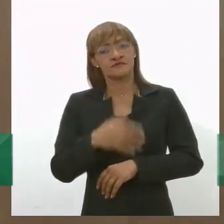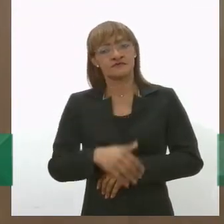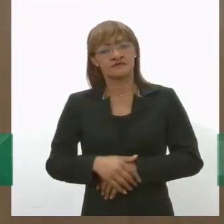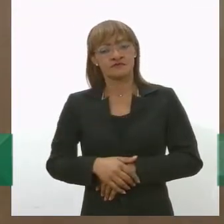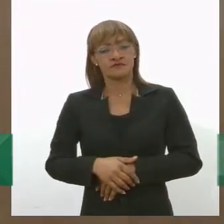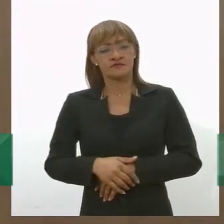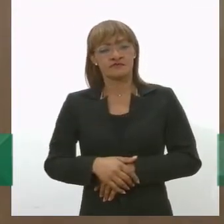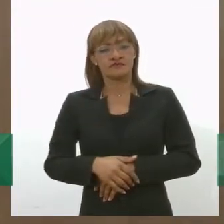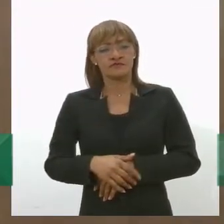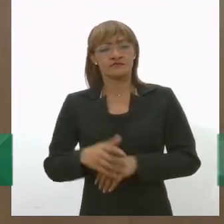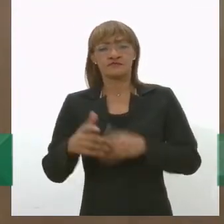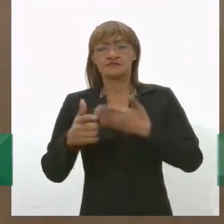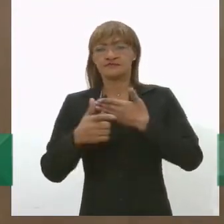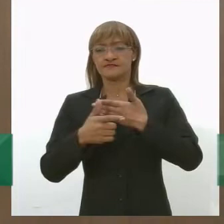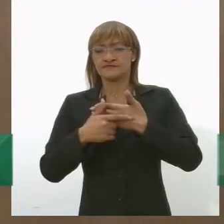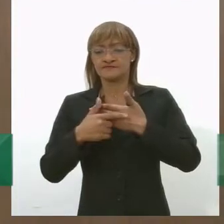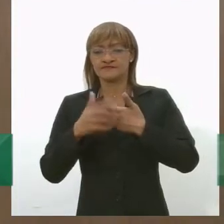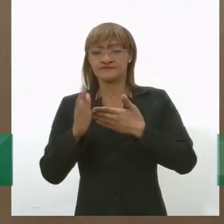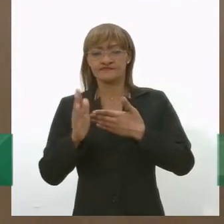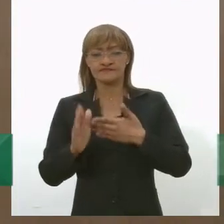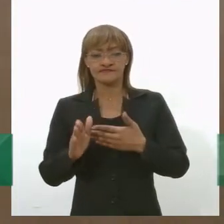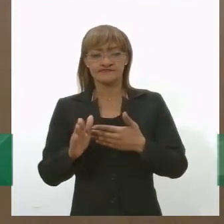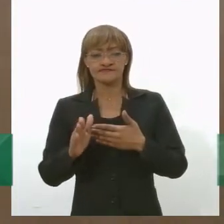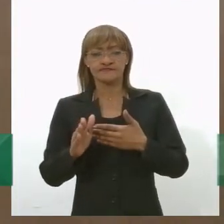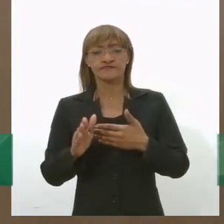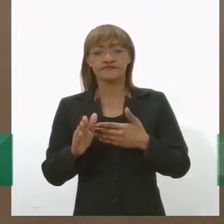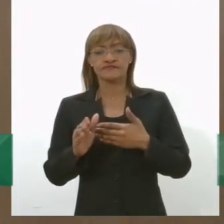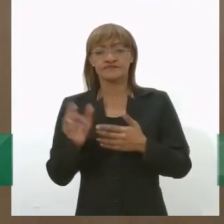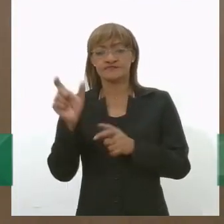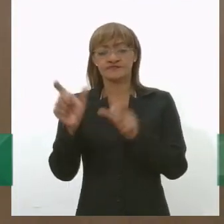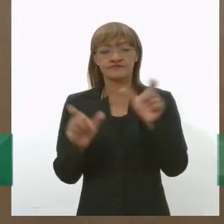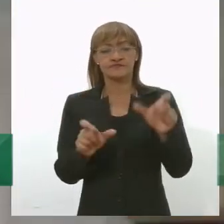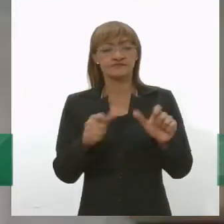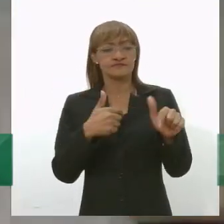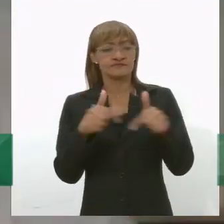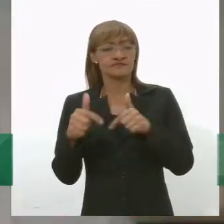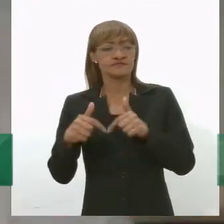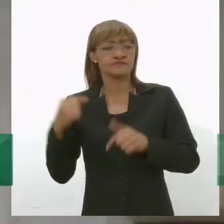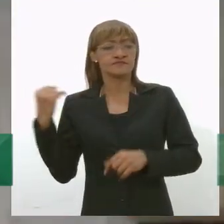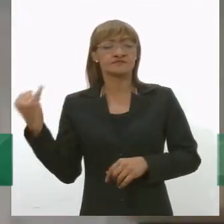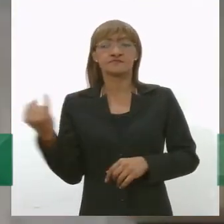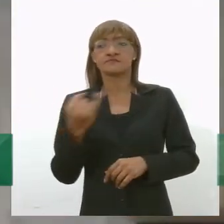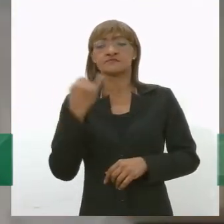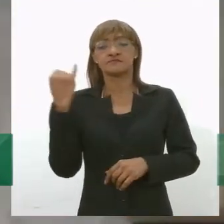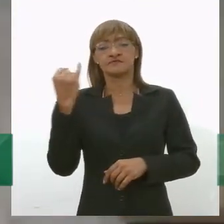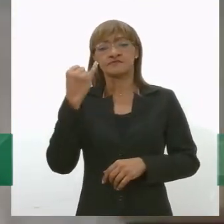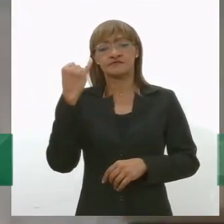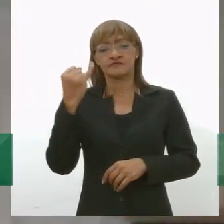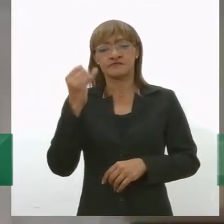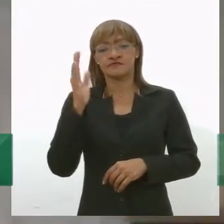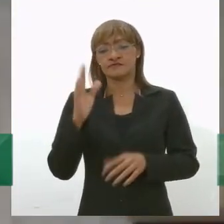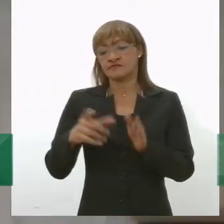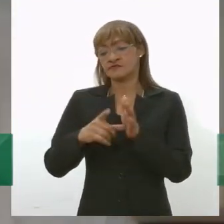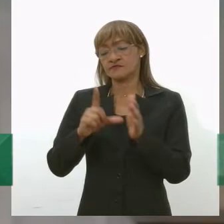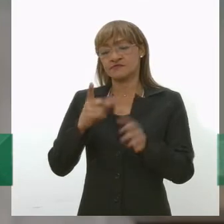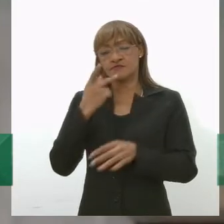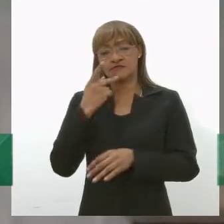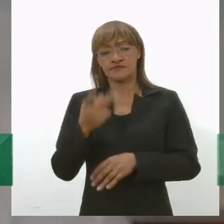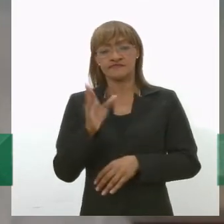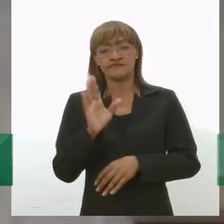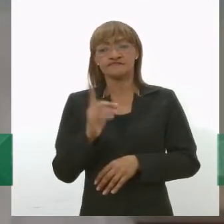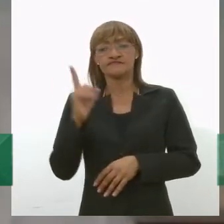papel dos catadores é fundamental dentro da gestão dos resíduos. Conforme o Gilberto bem citou, 40% da composição